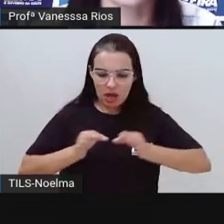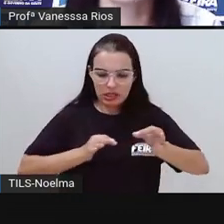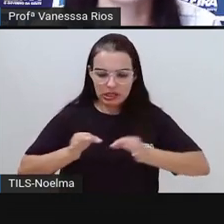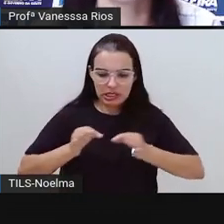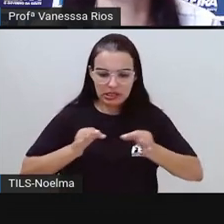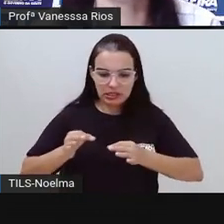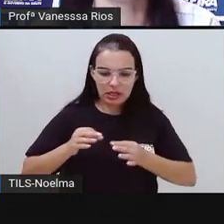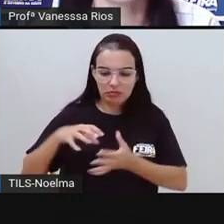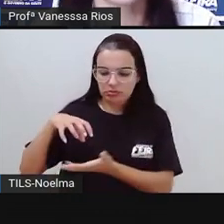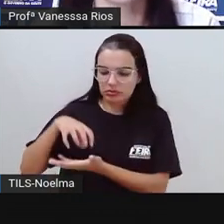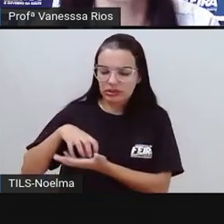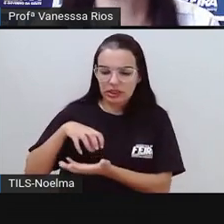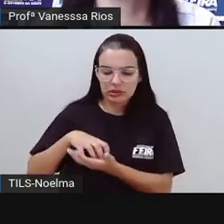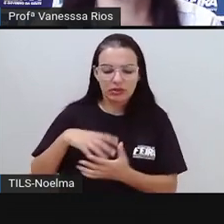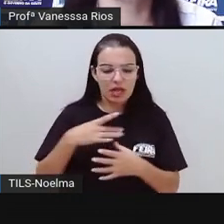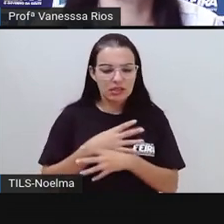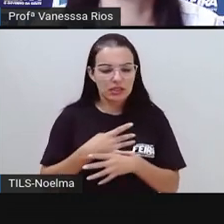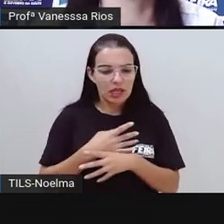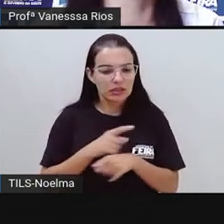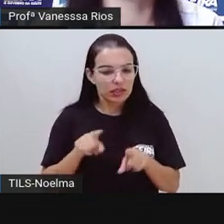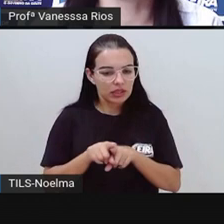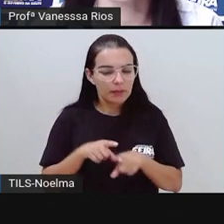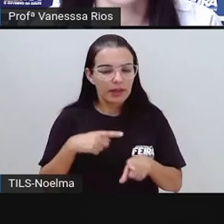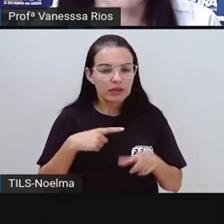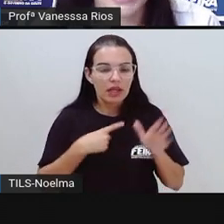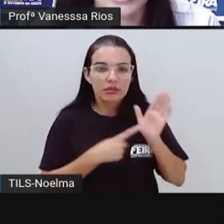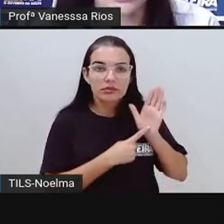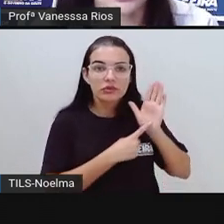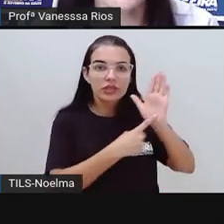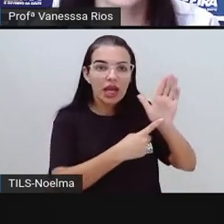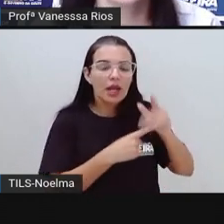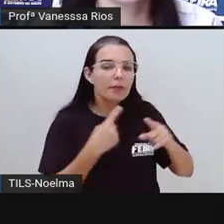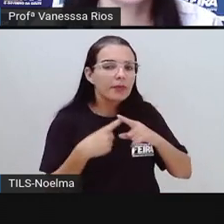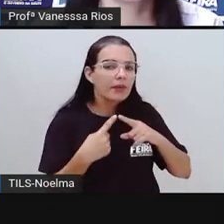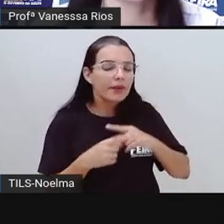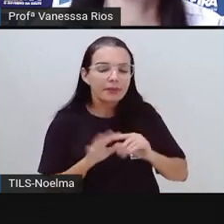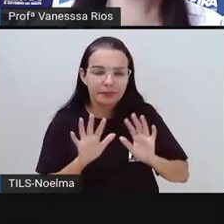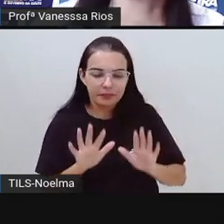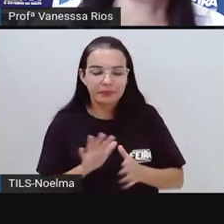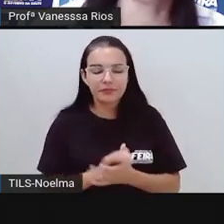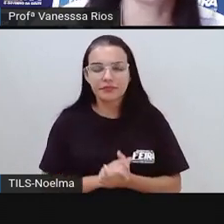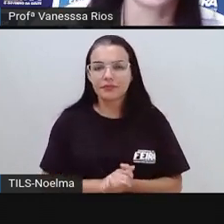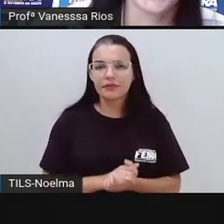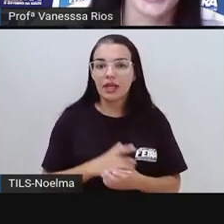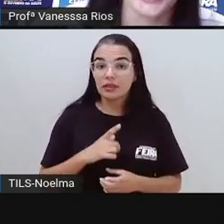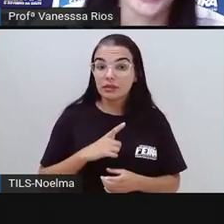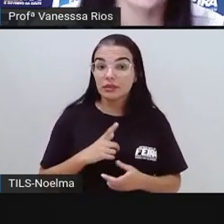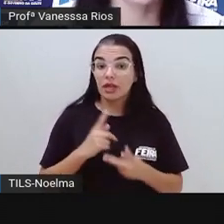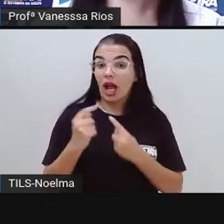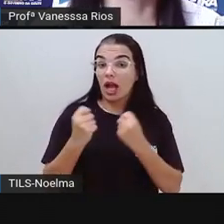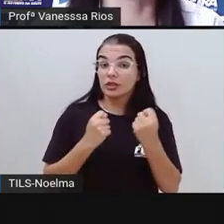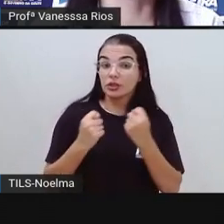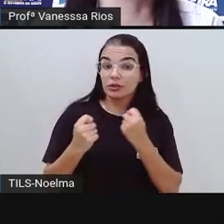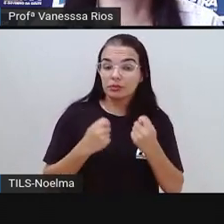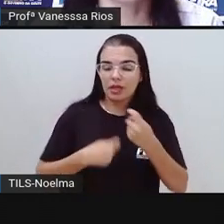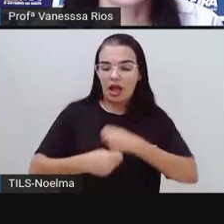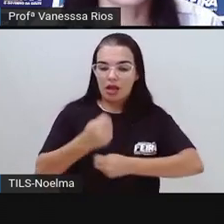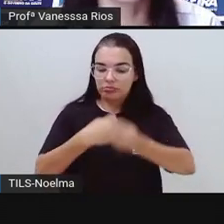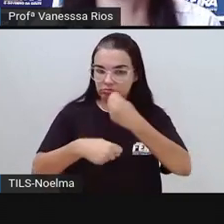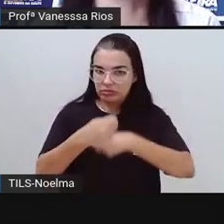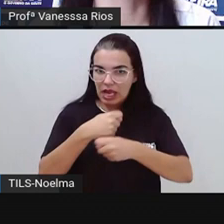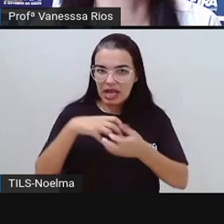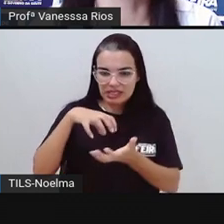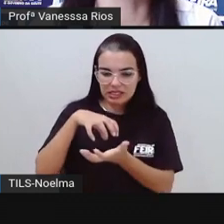destaca entre outras cidades em vários aspectos. E aí administrar essa cidade tão